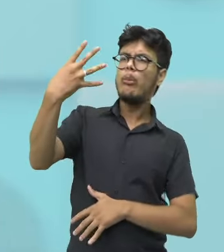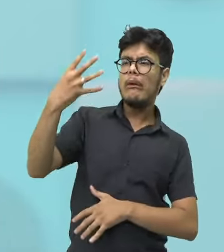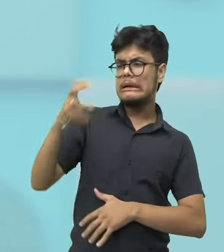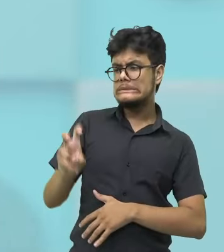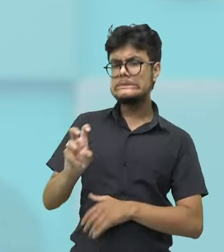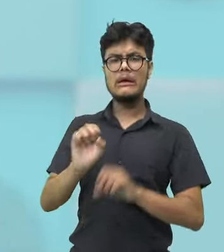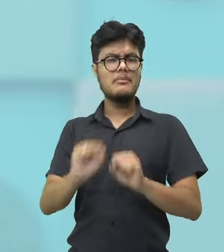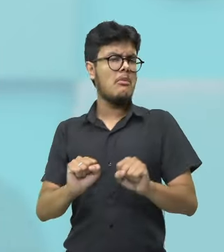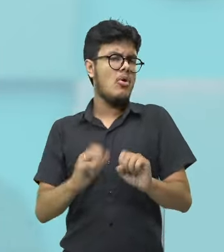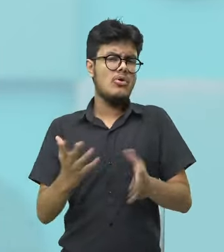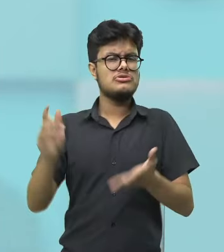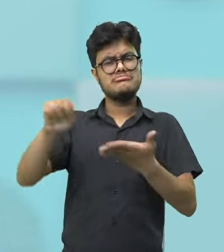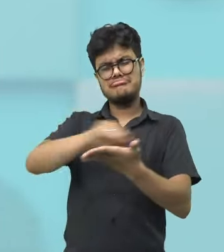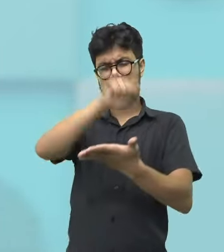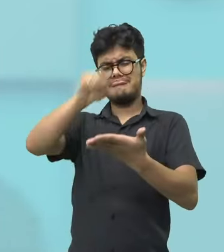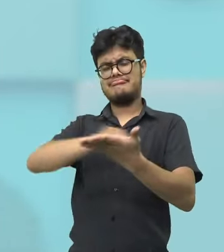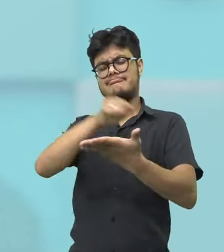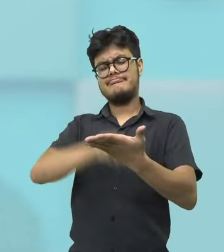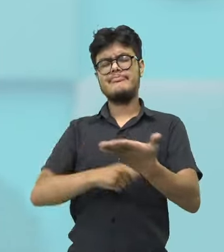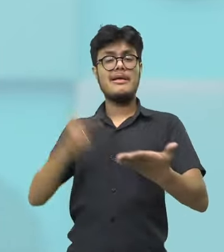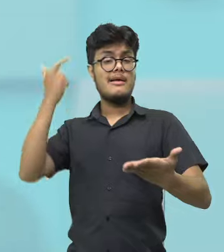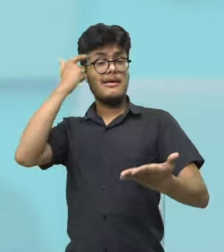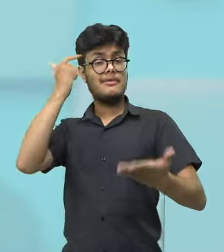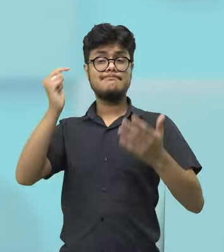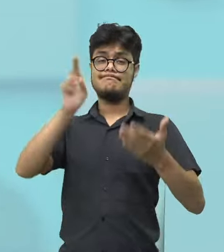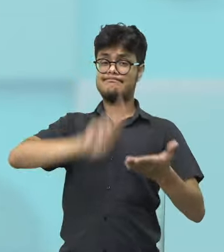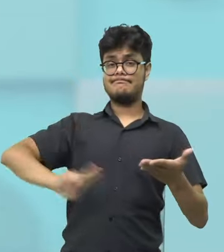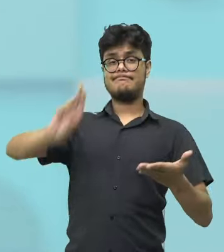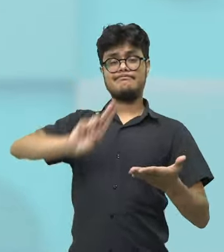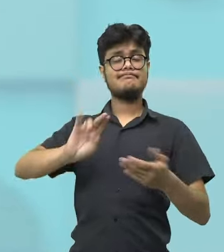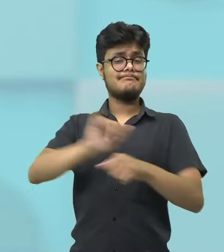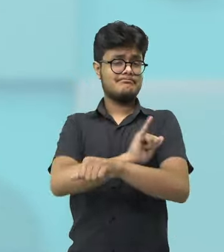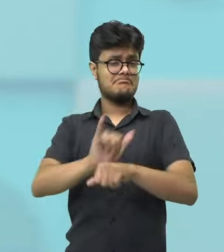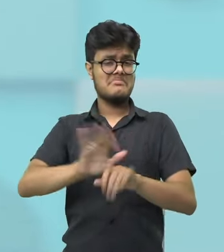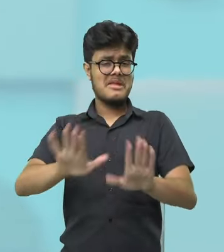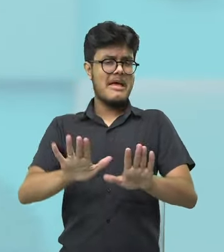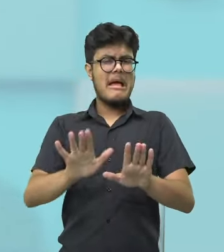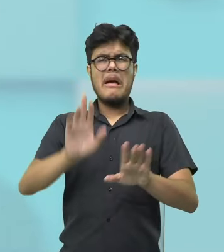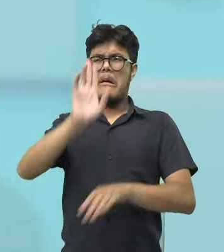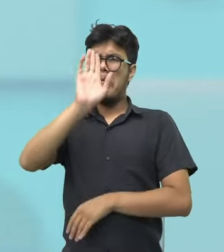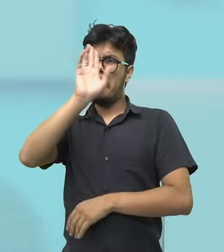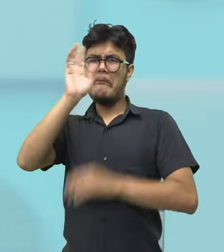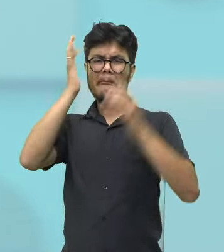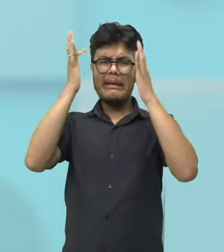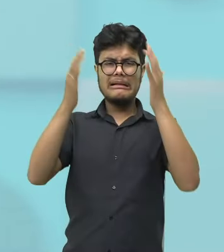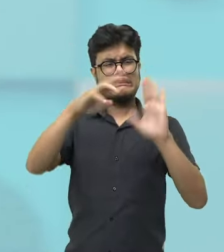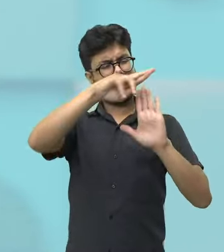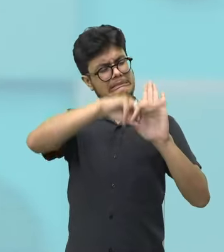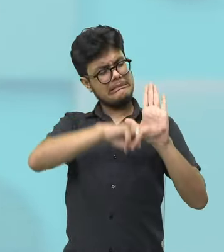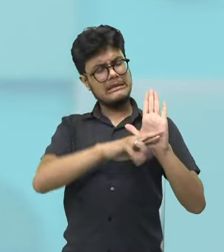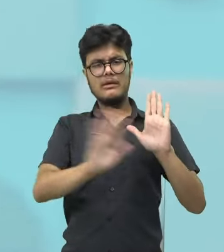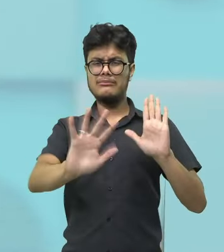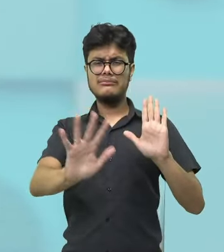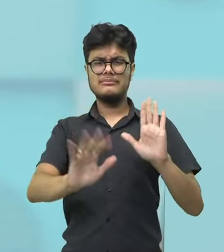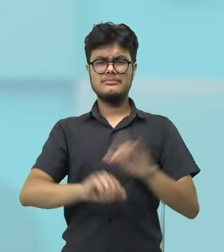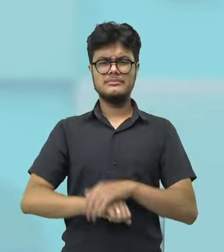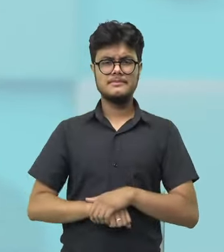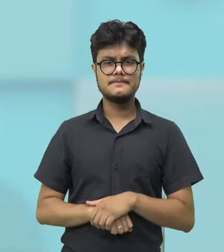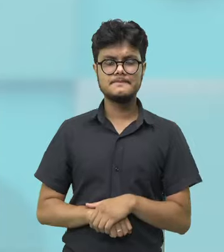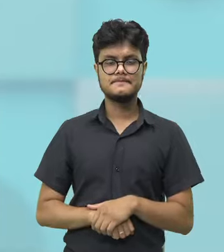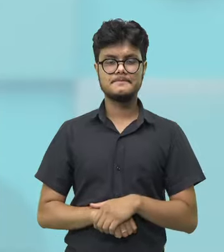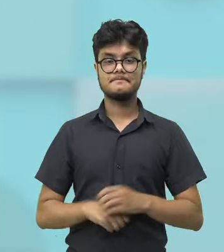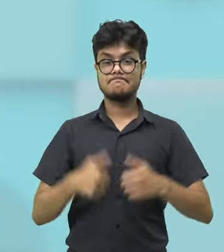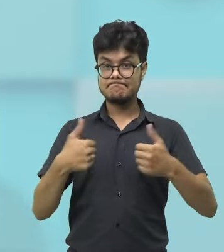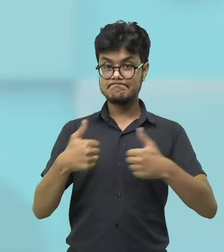eu simplesmente vou escrever, vou fazer as minhas rimas, sem me preocupar com a quantidade de sílabas poéticas.